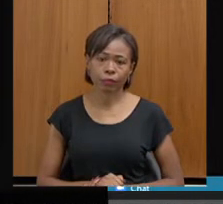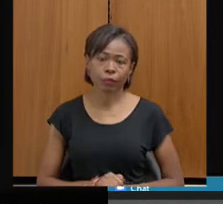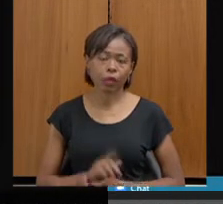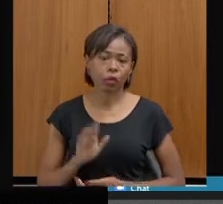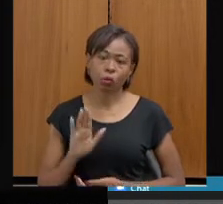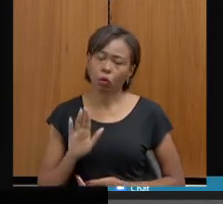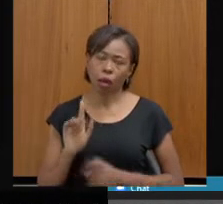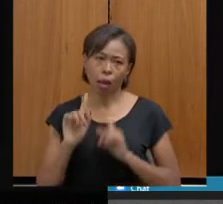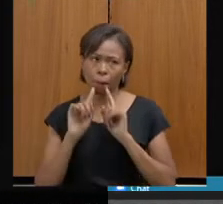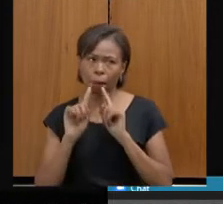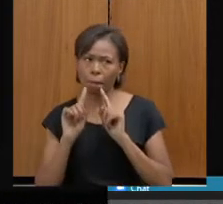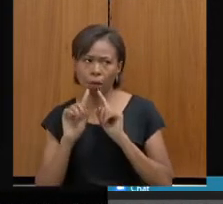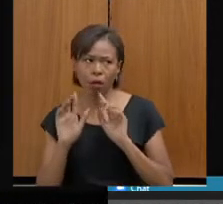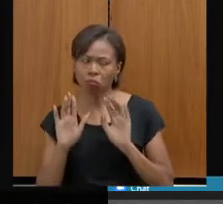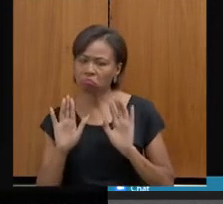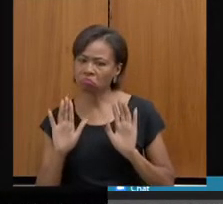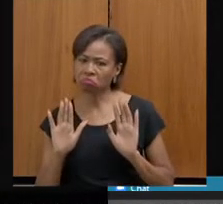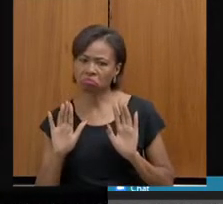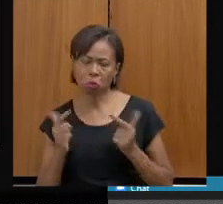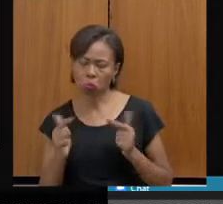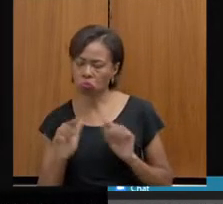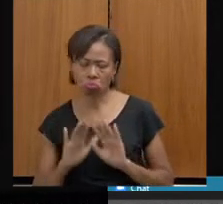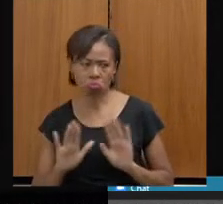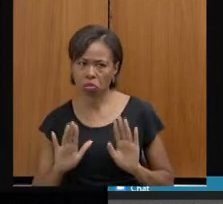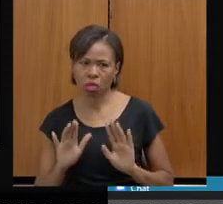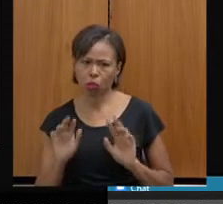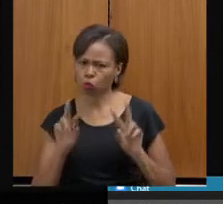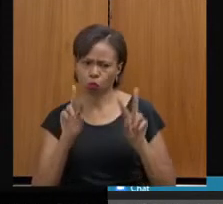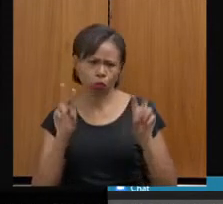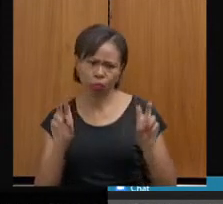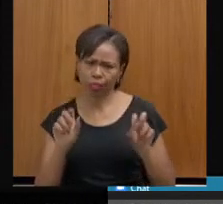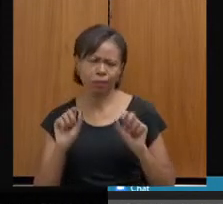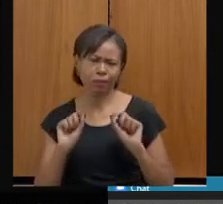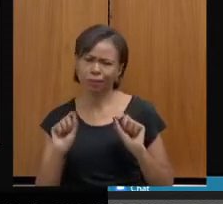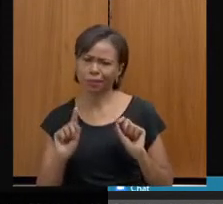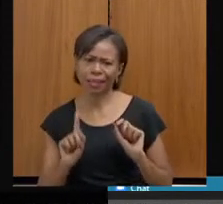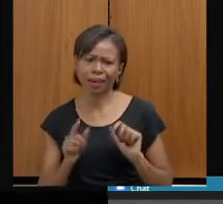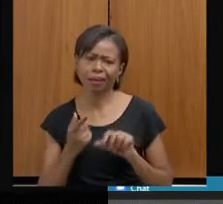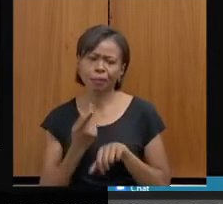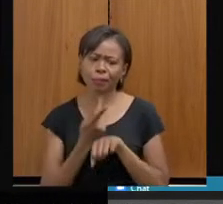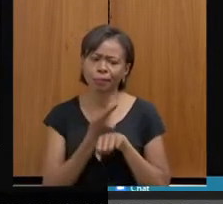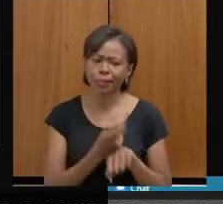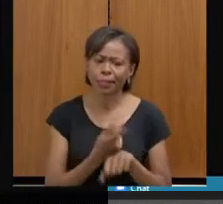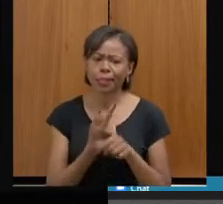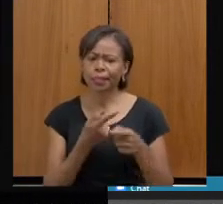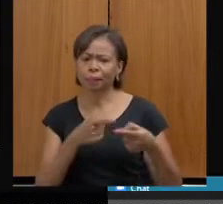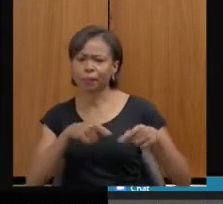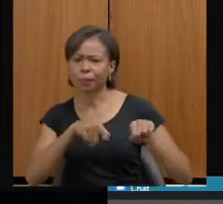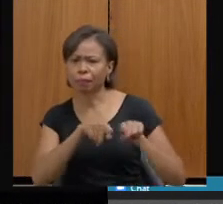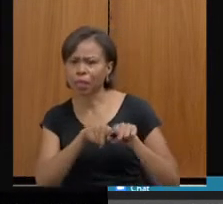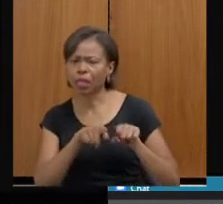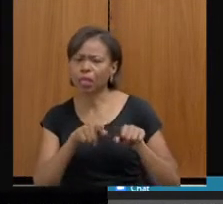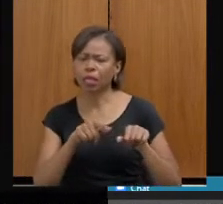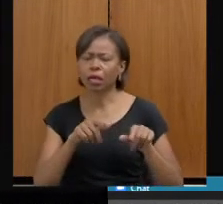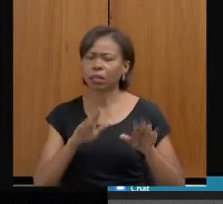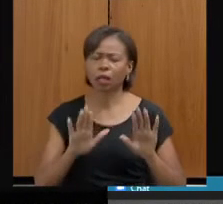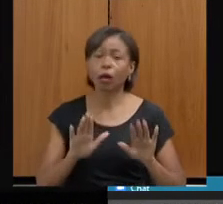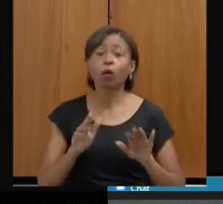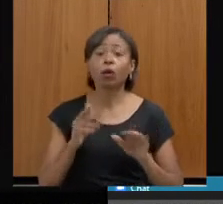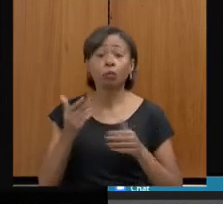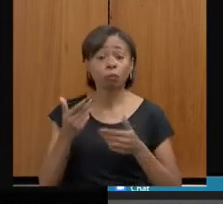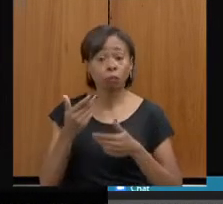reclamação que nos chega a respeito dessa busca por essa necessidade mesmo de melhorar o